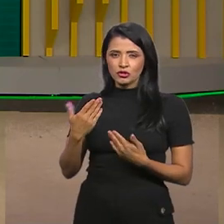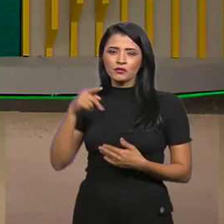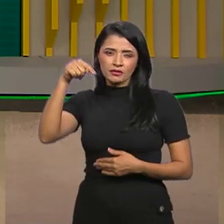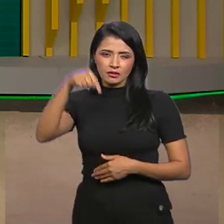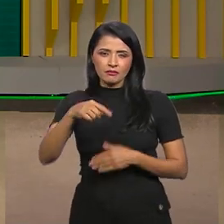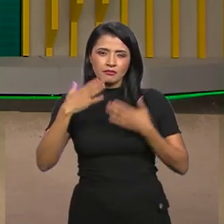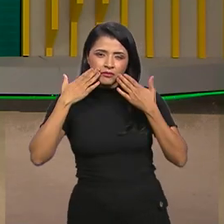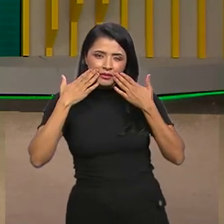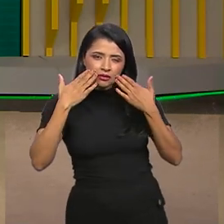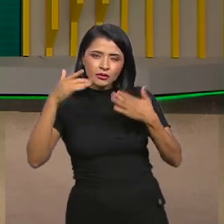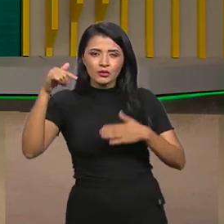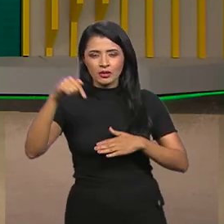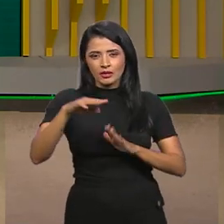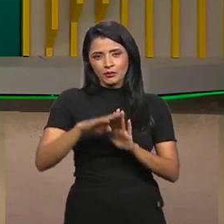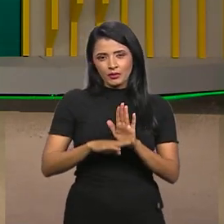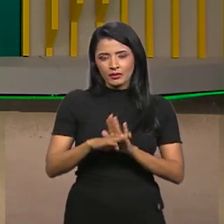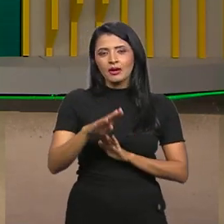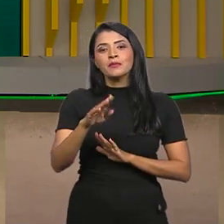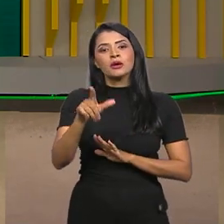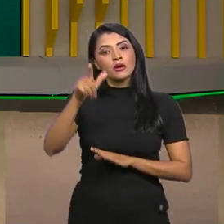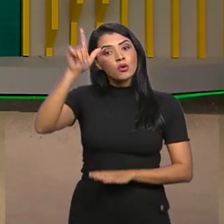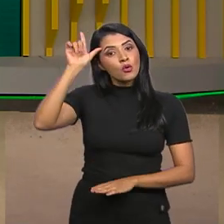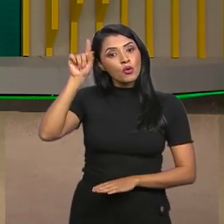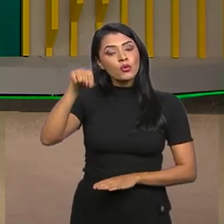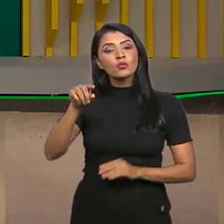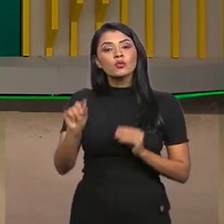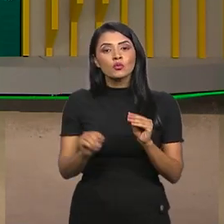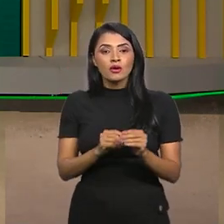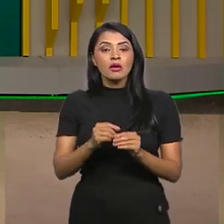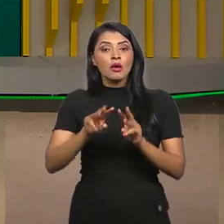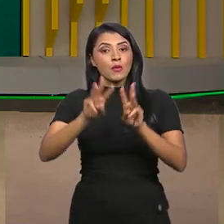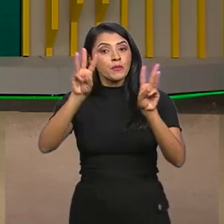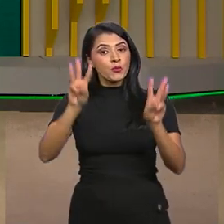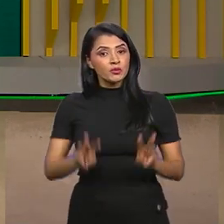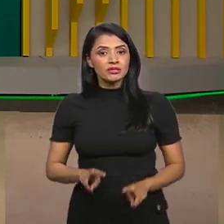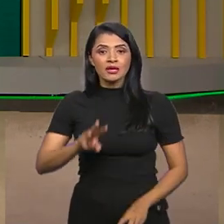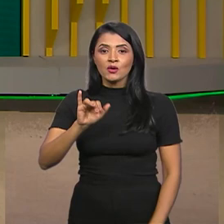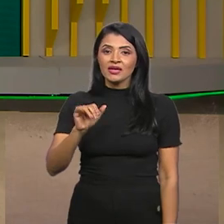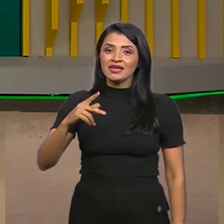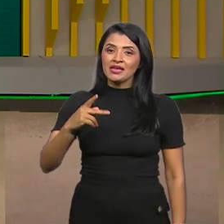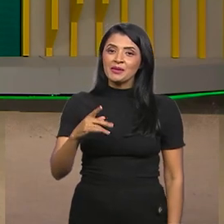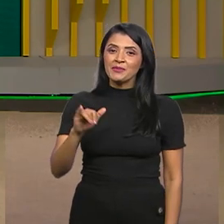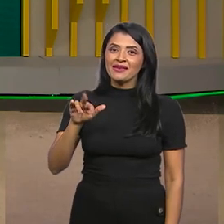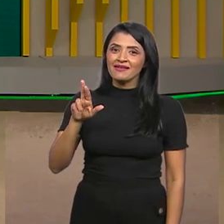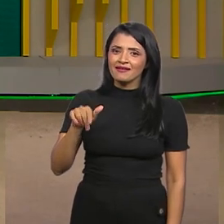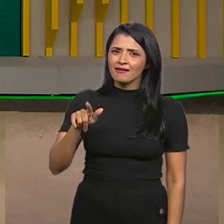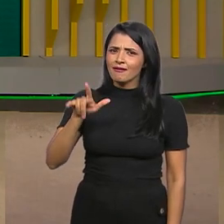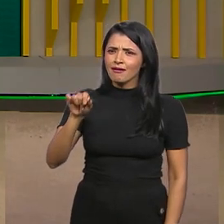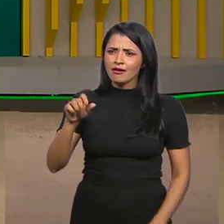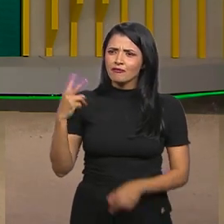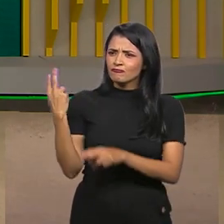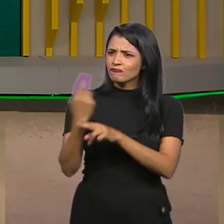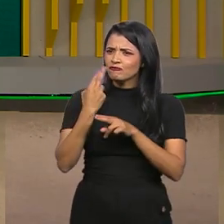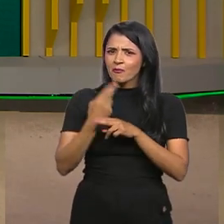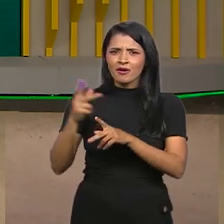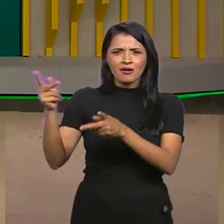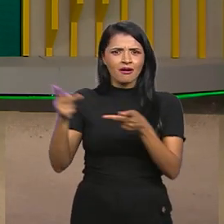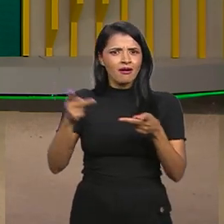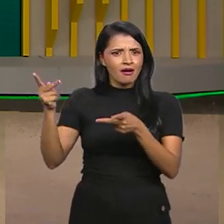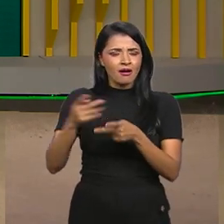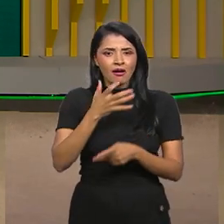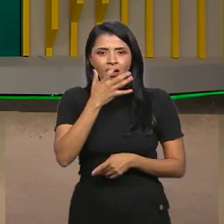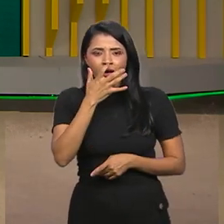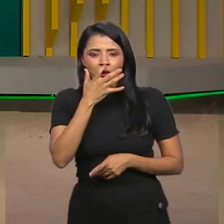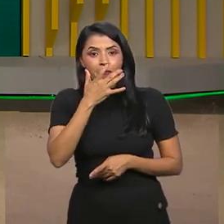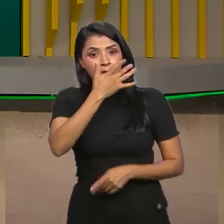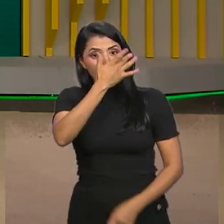A gente apresentou no programa, na edição de ontem, Ana, o Museu do Ipiranga, todo reformado, recebendo visitação. Agora, quem